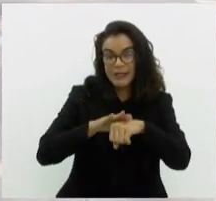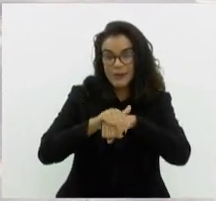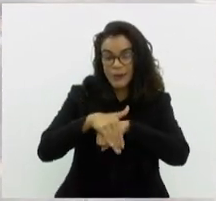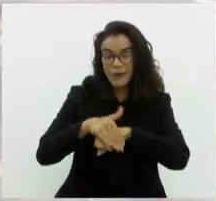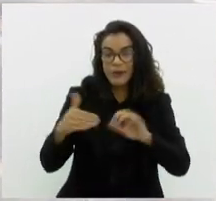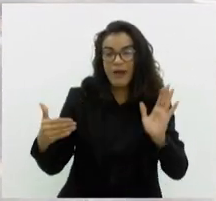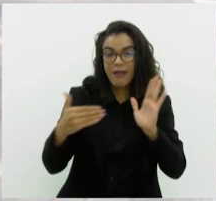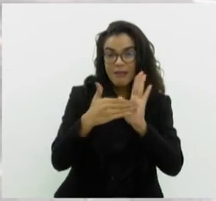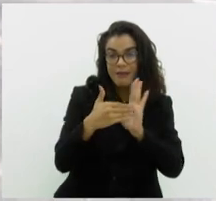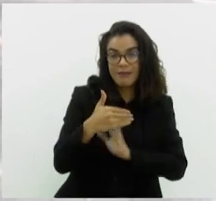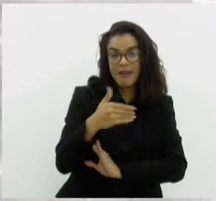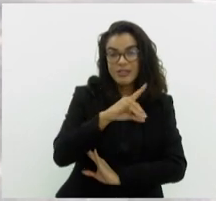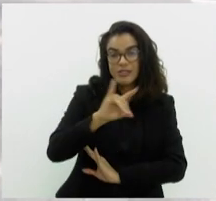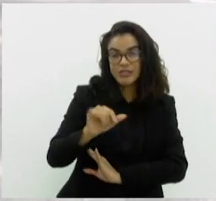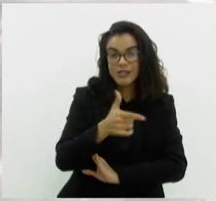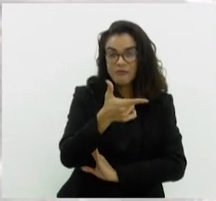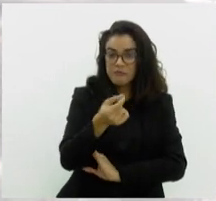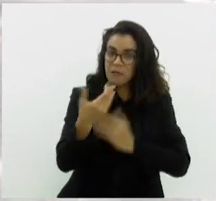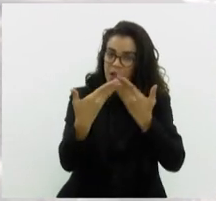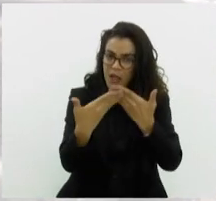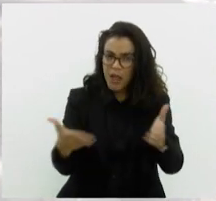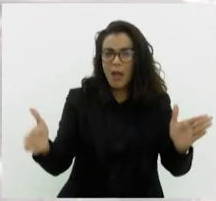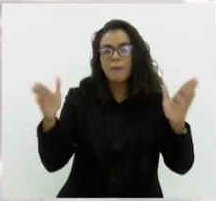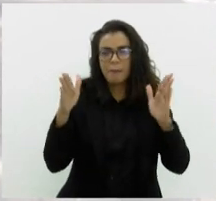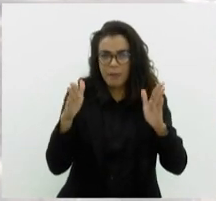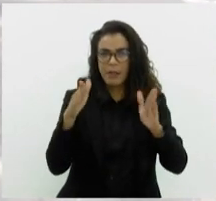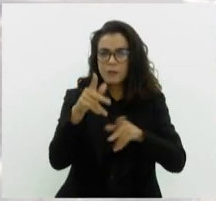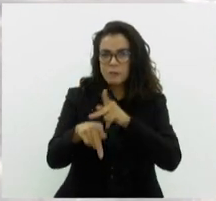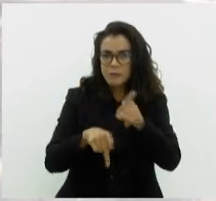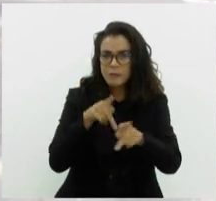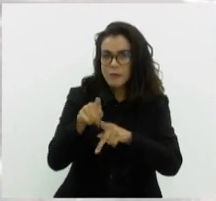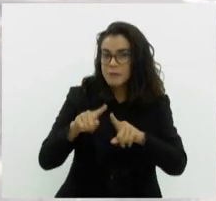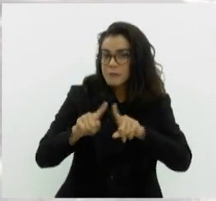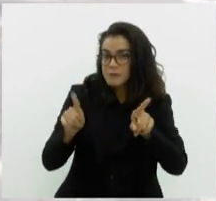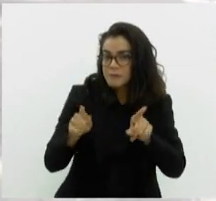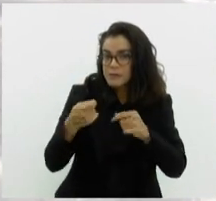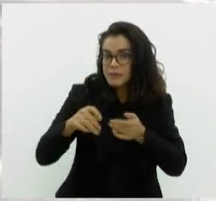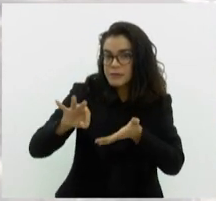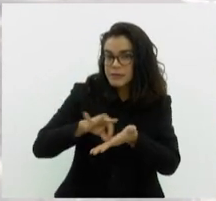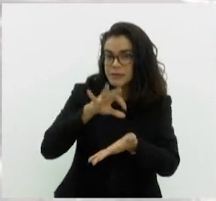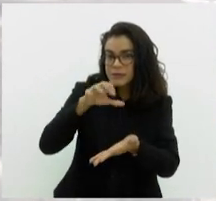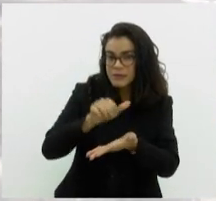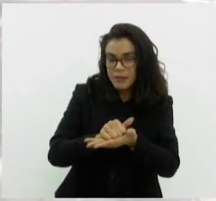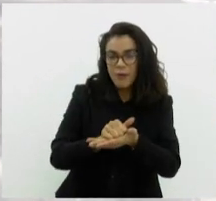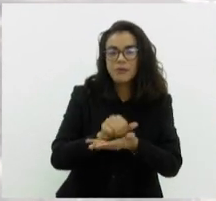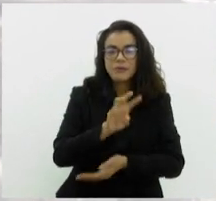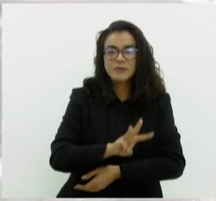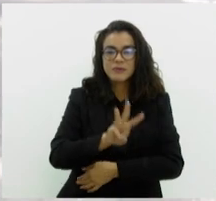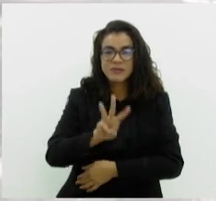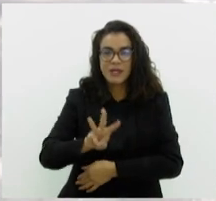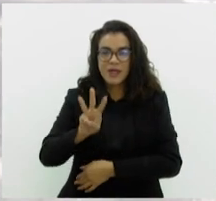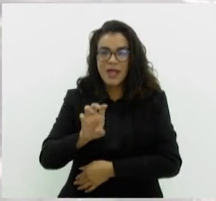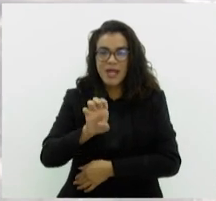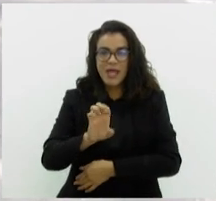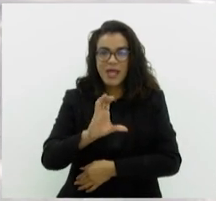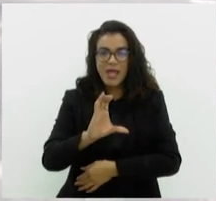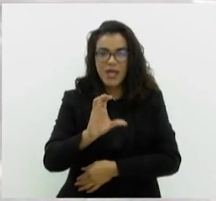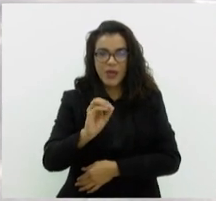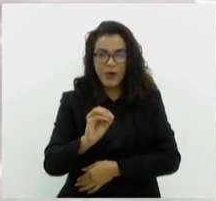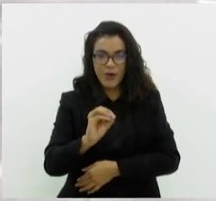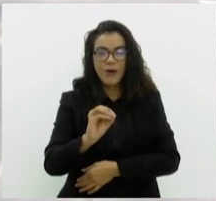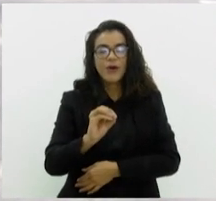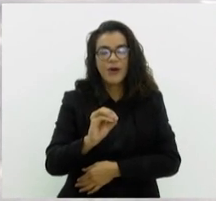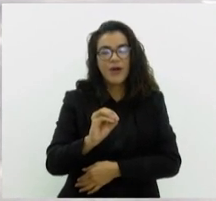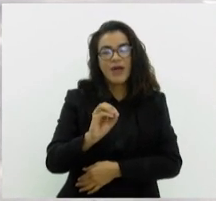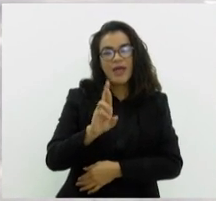próximo dia 20. O evento é aberto ao público, mas, para isso, precisa ser realizada a inscrição através do site ecobrj.com